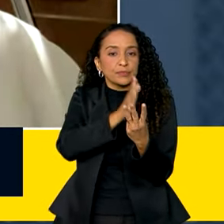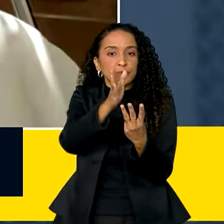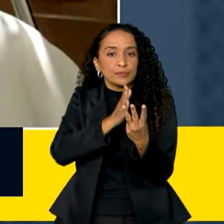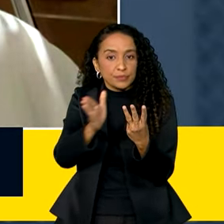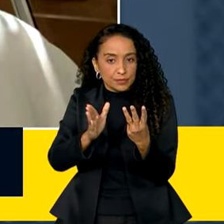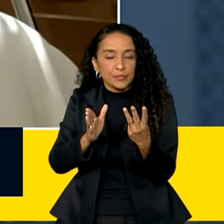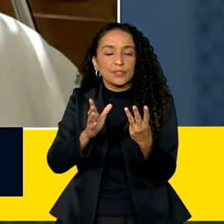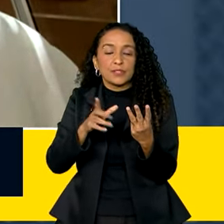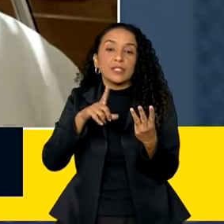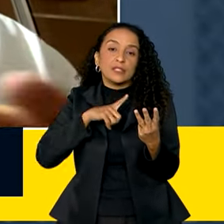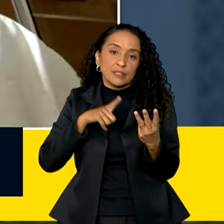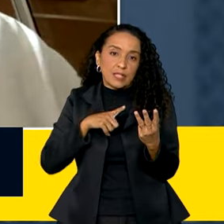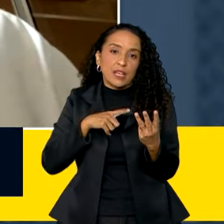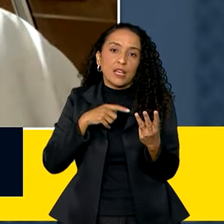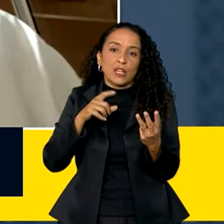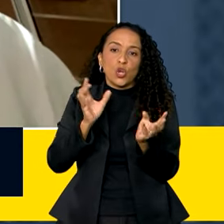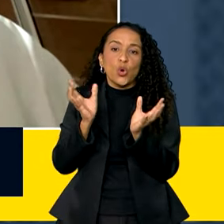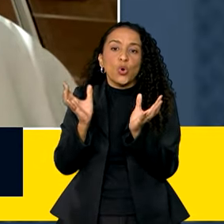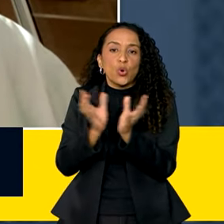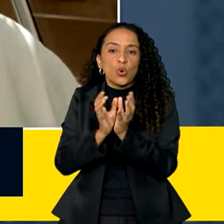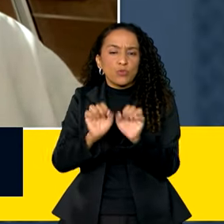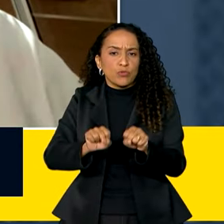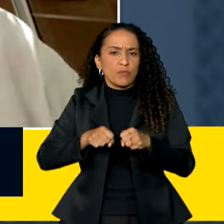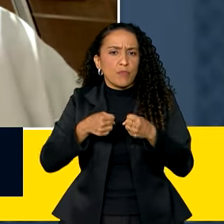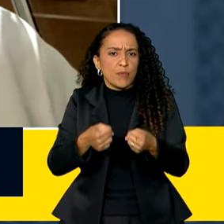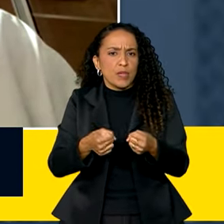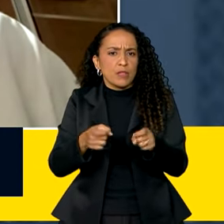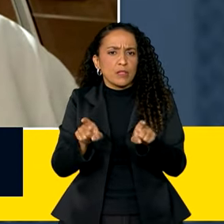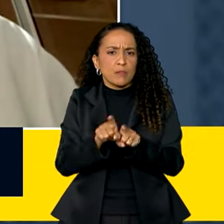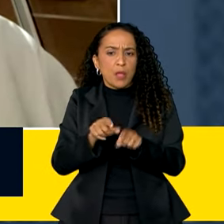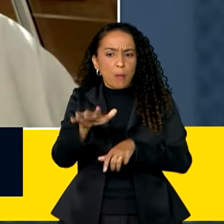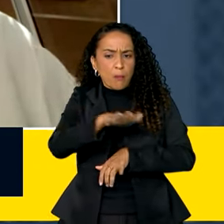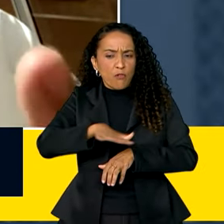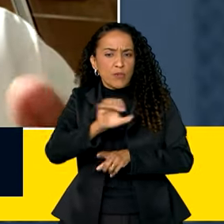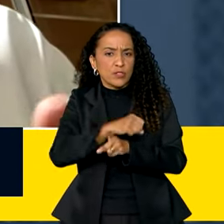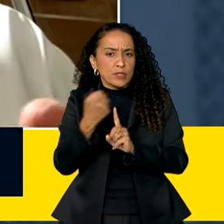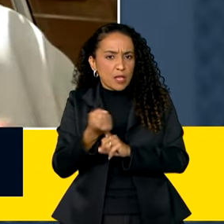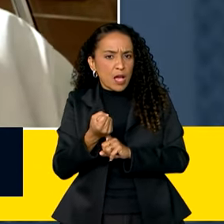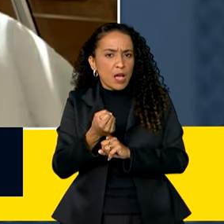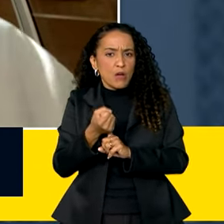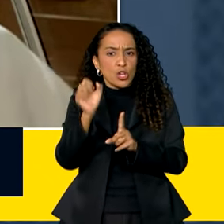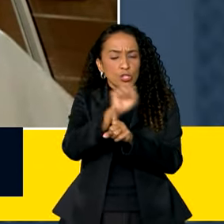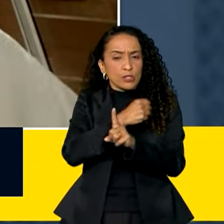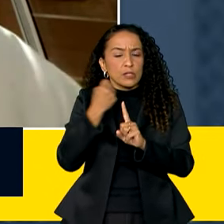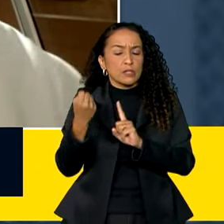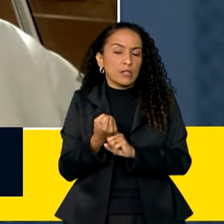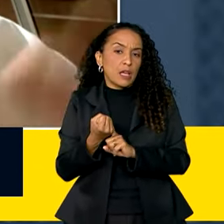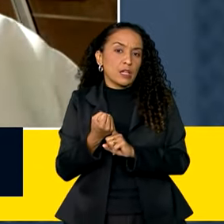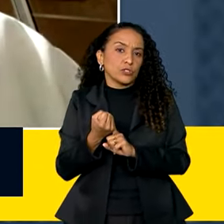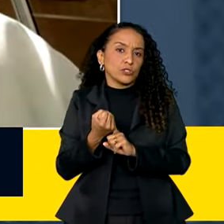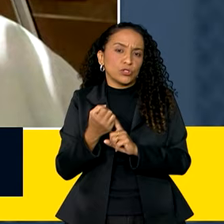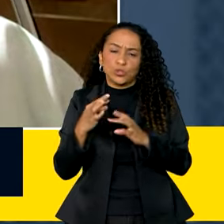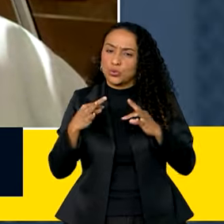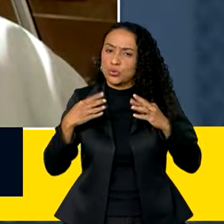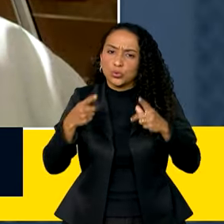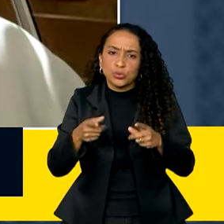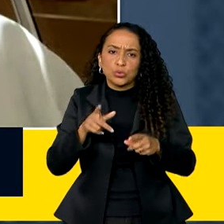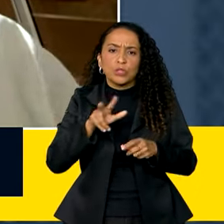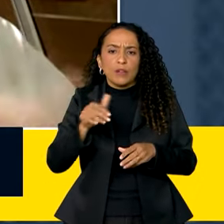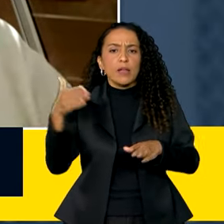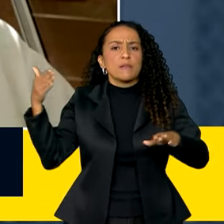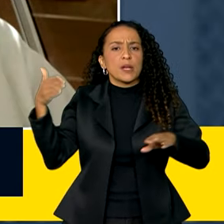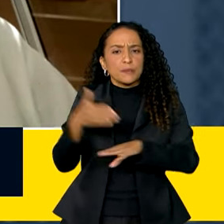Vão estar lá, aí vão estar os grupos de engajamento, vão estar os movimentos sociais, vão estar a sociedade que vai